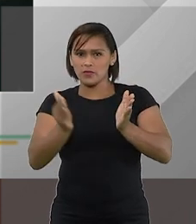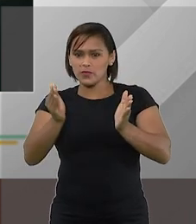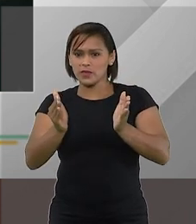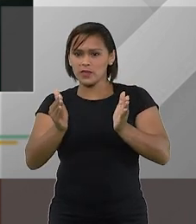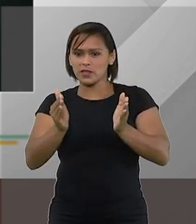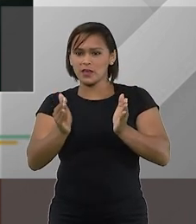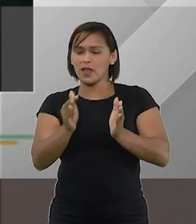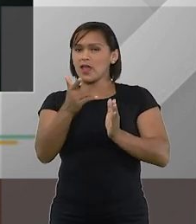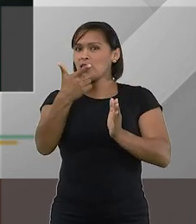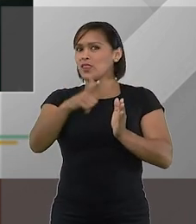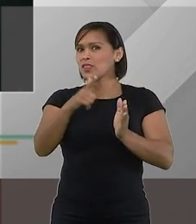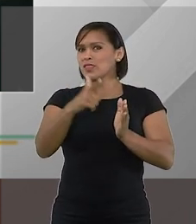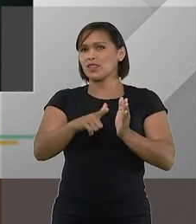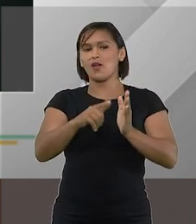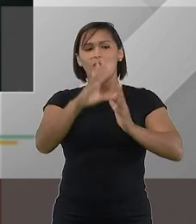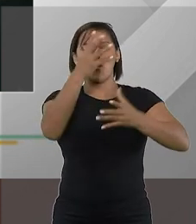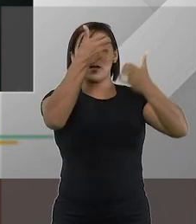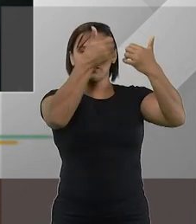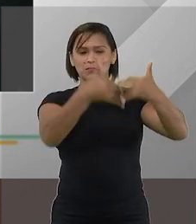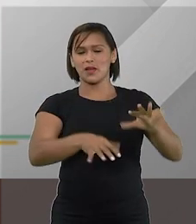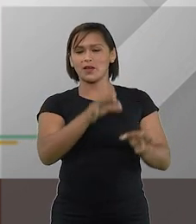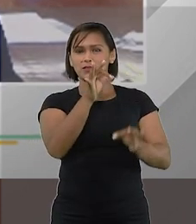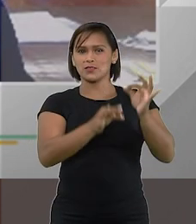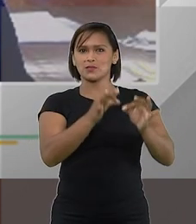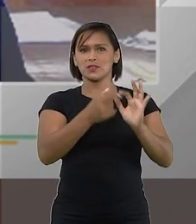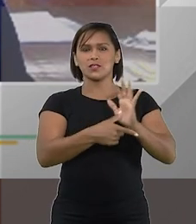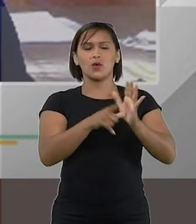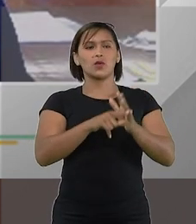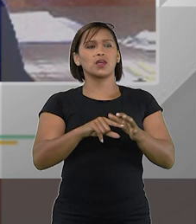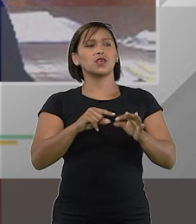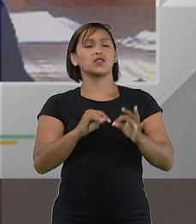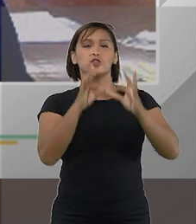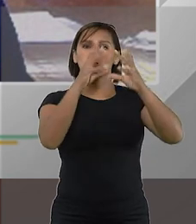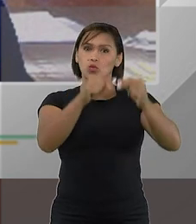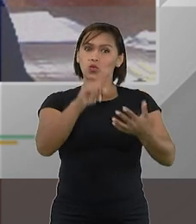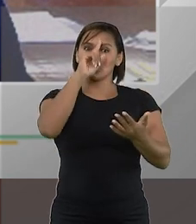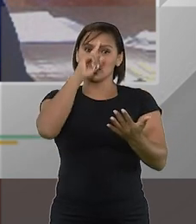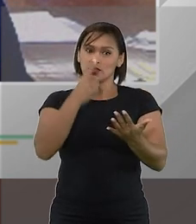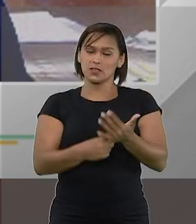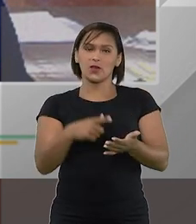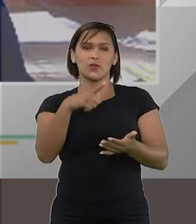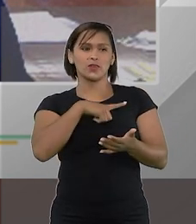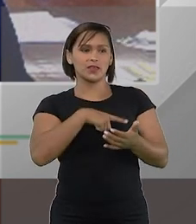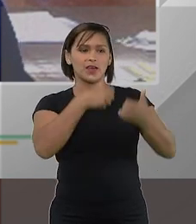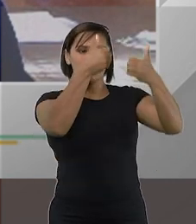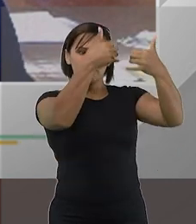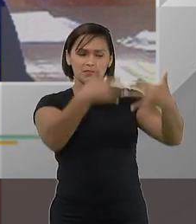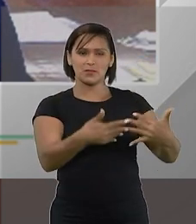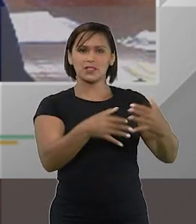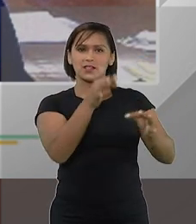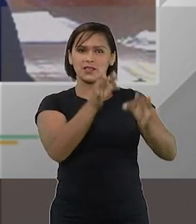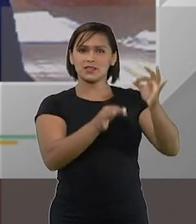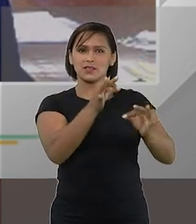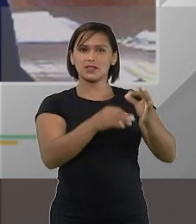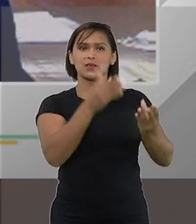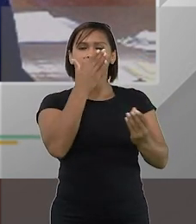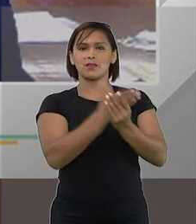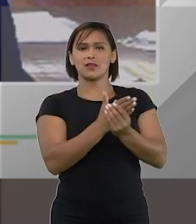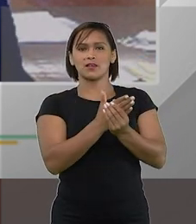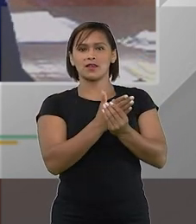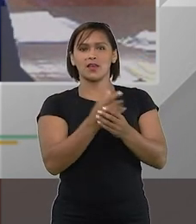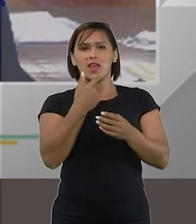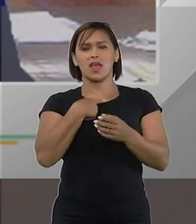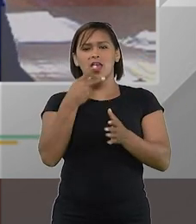promulgação e não há embargos de declaração e toda a decisão nossa sobrevém embargos de declaração então não tem fim ele